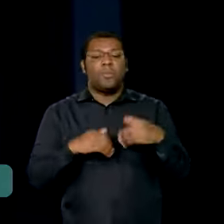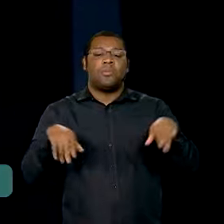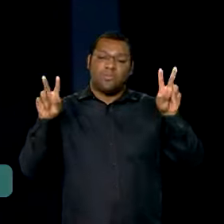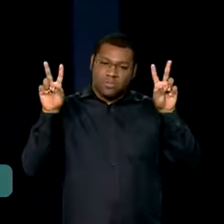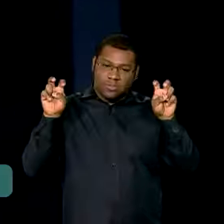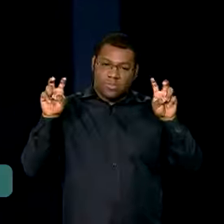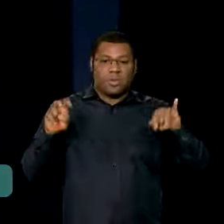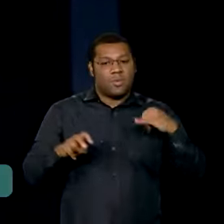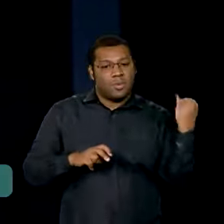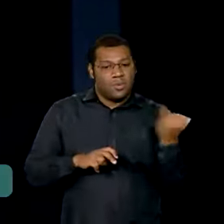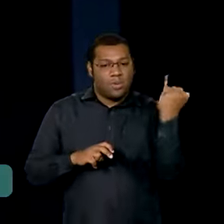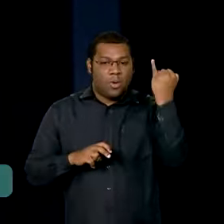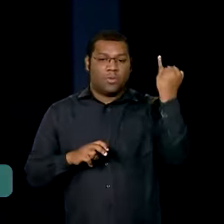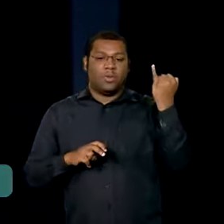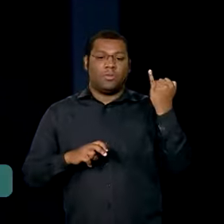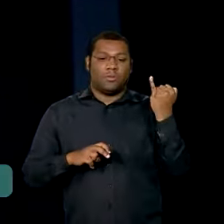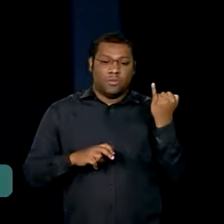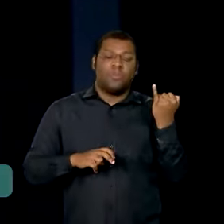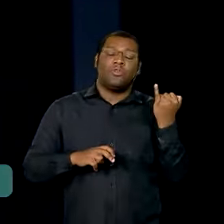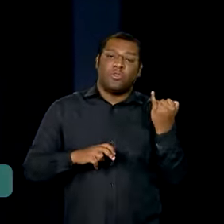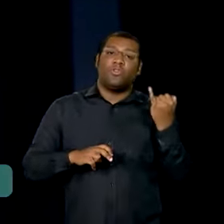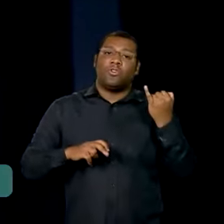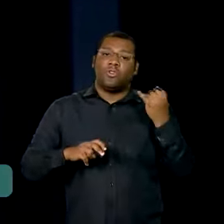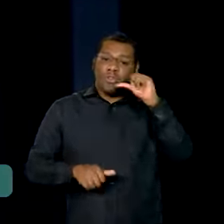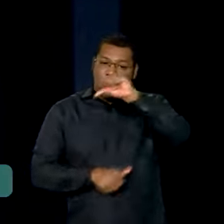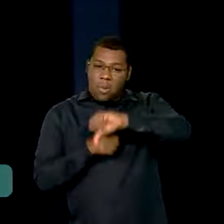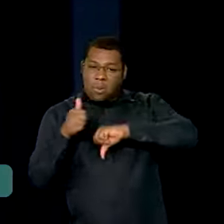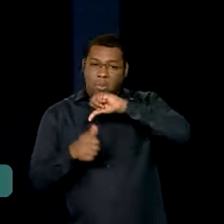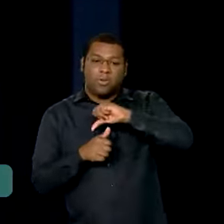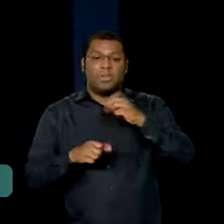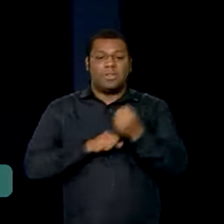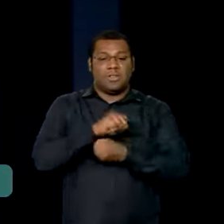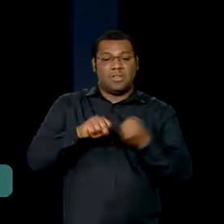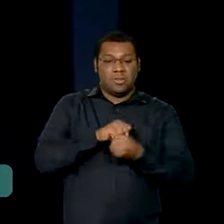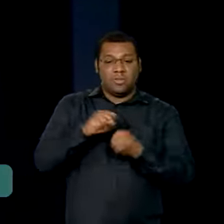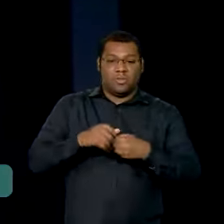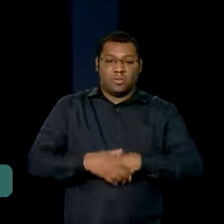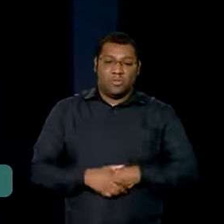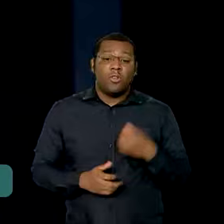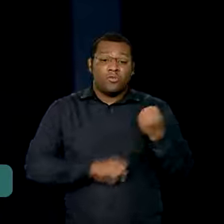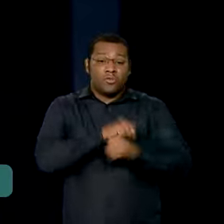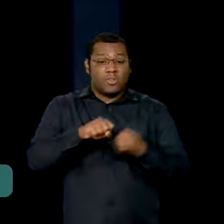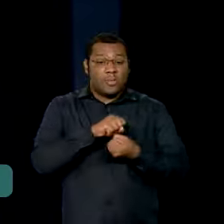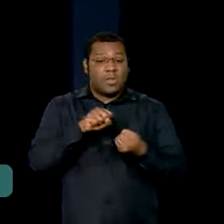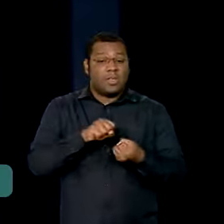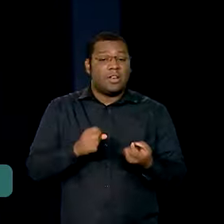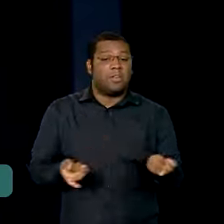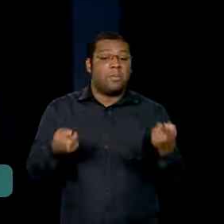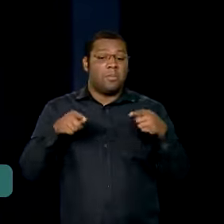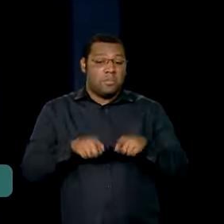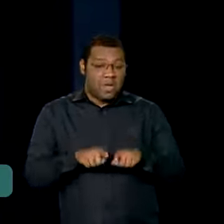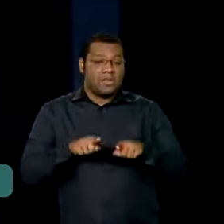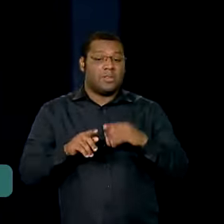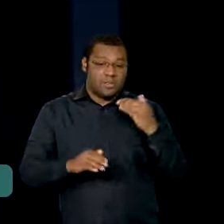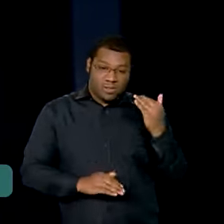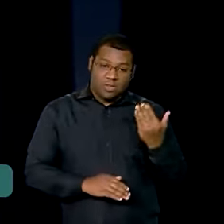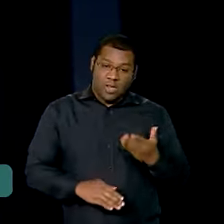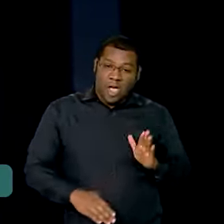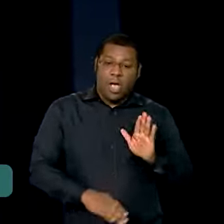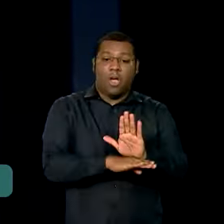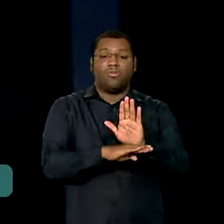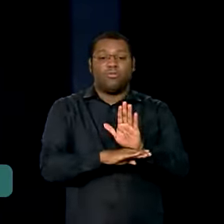premente quanto essa da transformação ecológica, que não é inimiga do desenvolvimento, ao contrário, que patrocina o